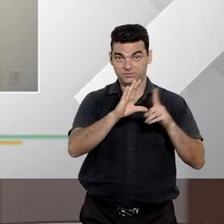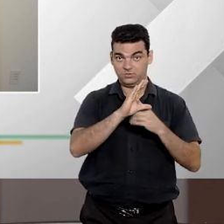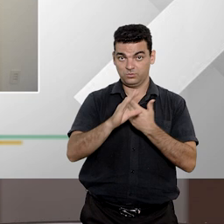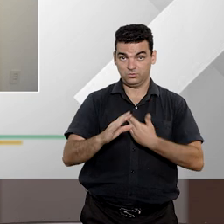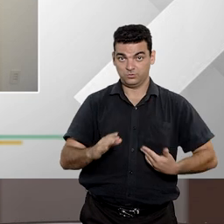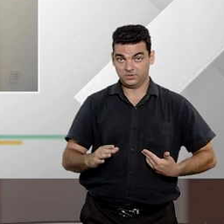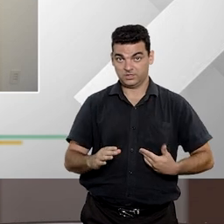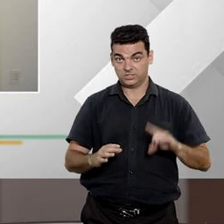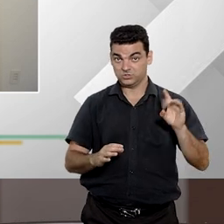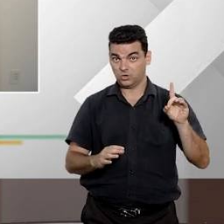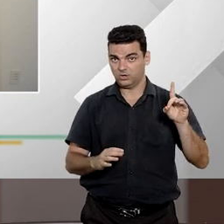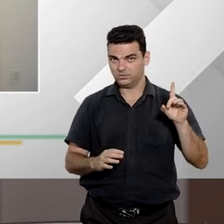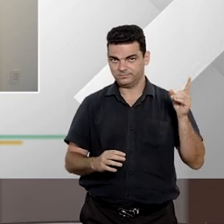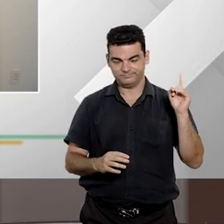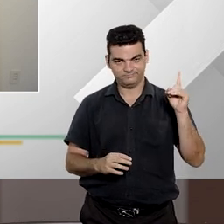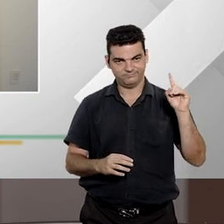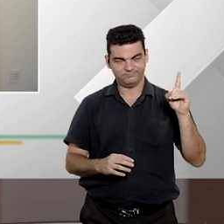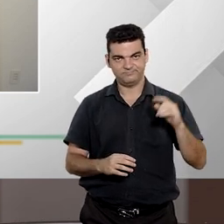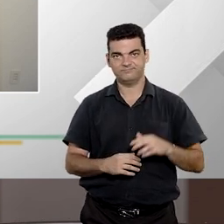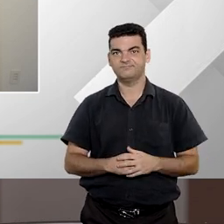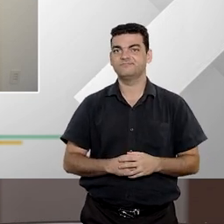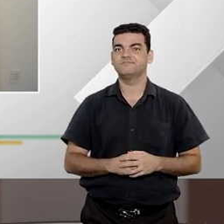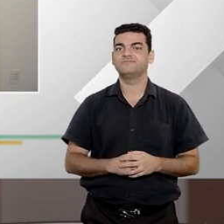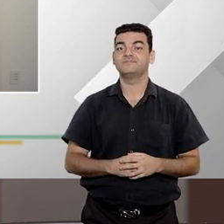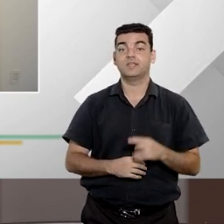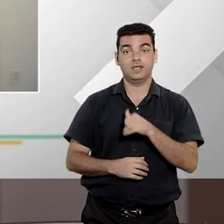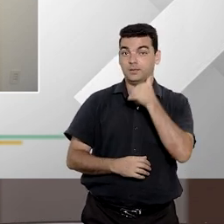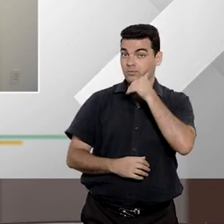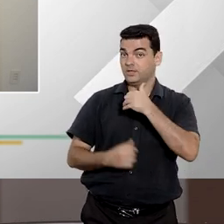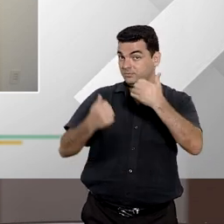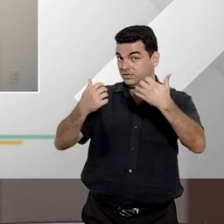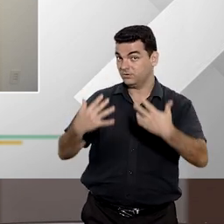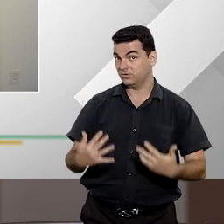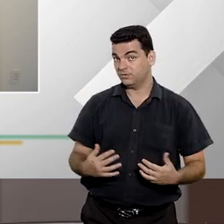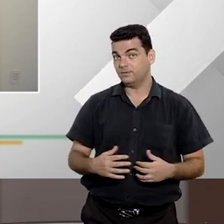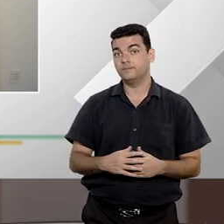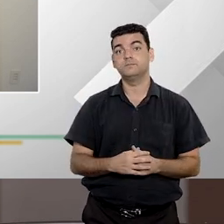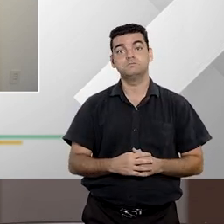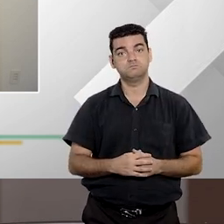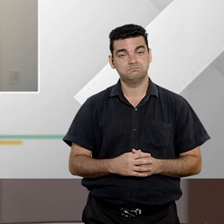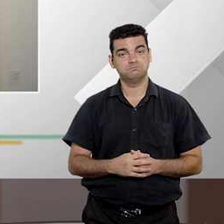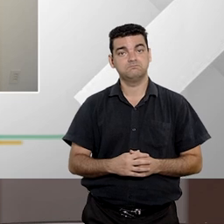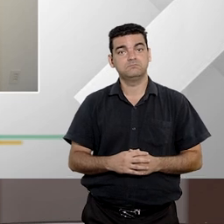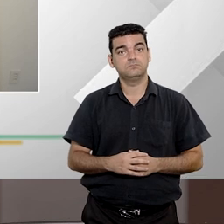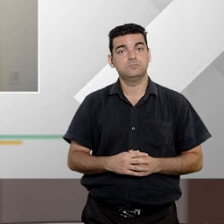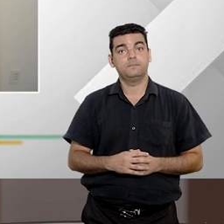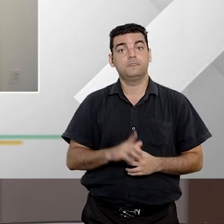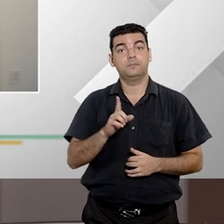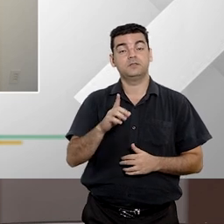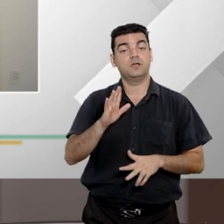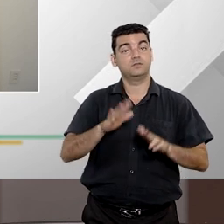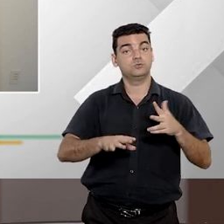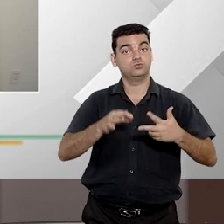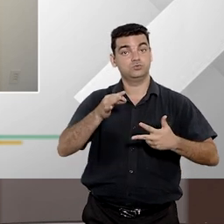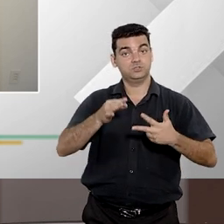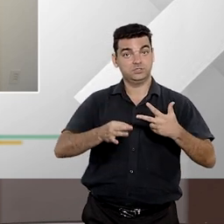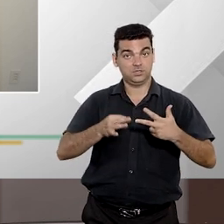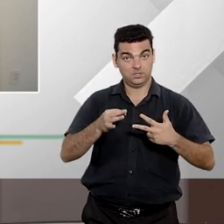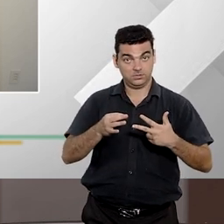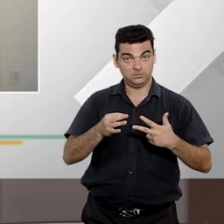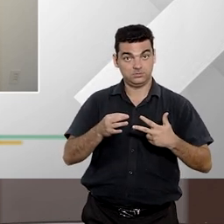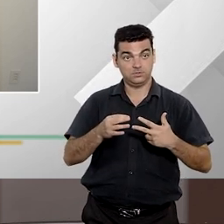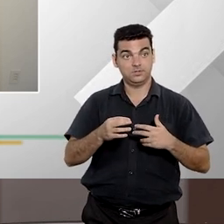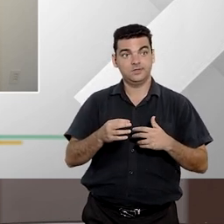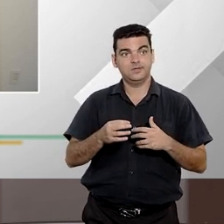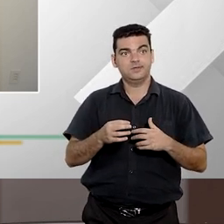a Priscila explicou muito bem mas vale a gente dizer que o poder judiciário como um todo